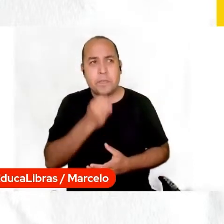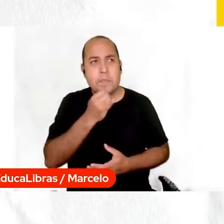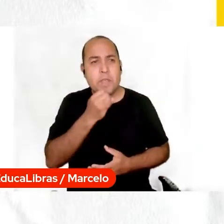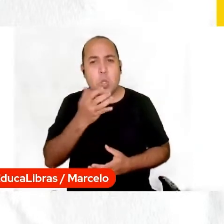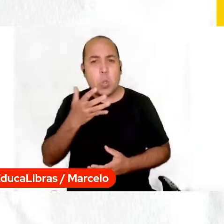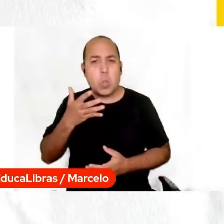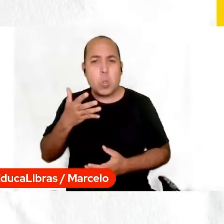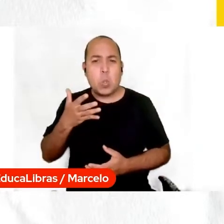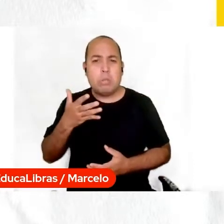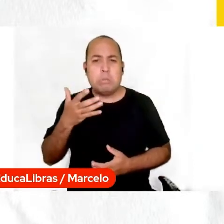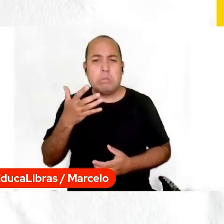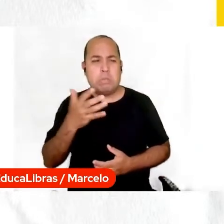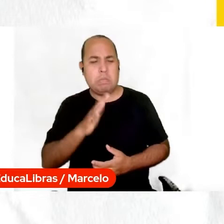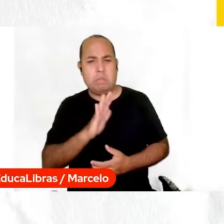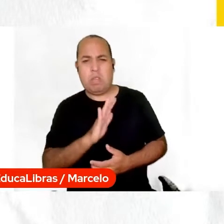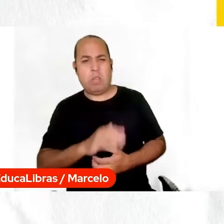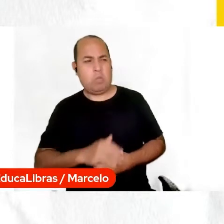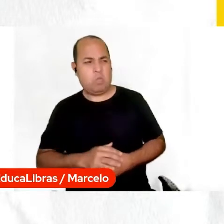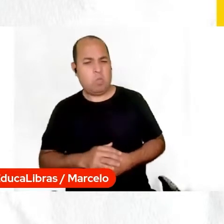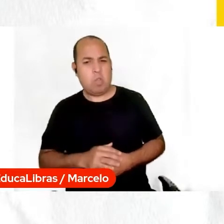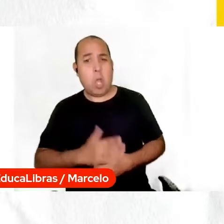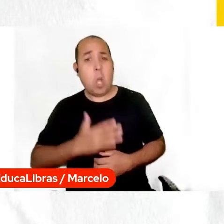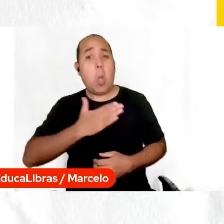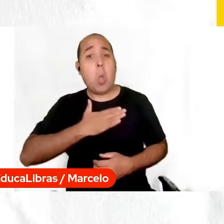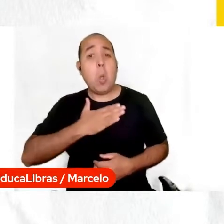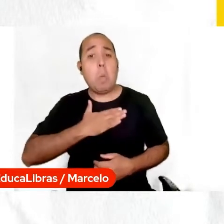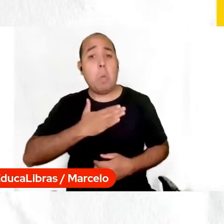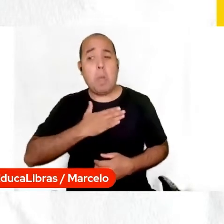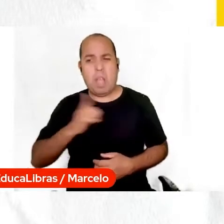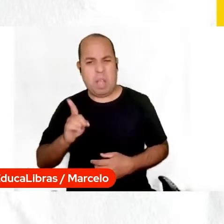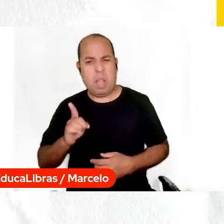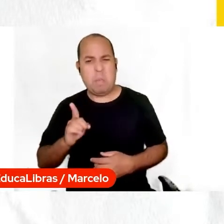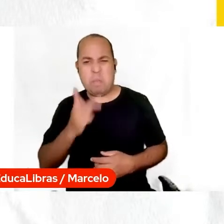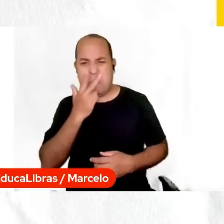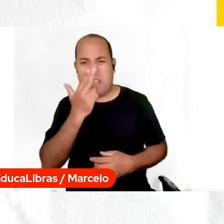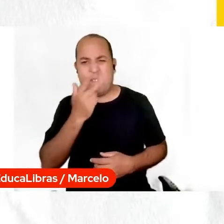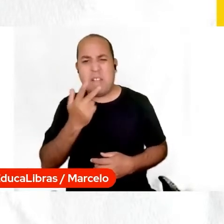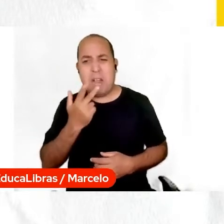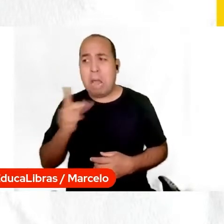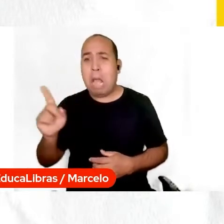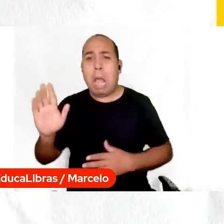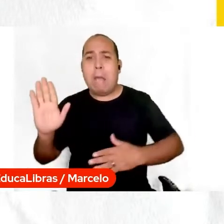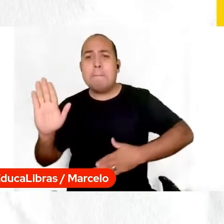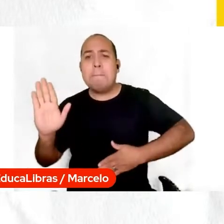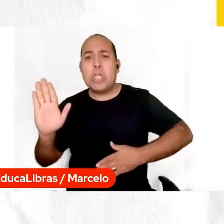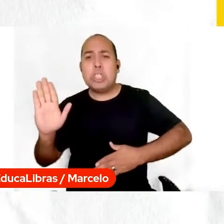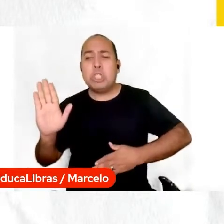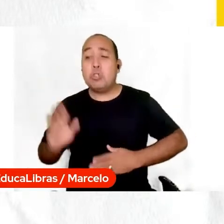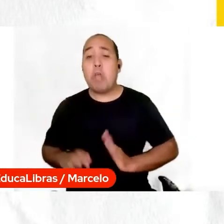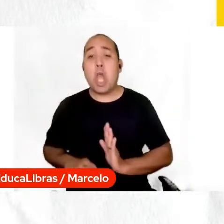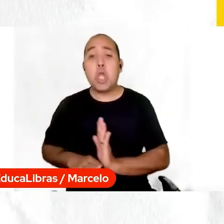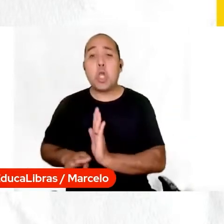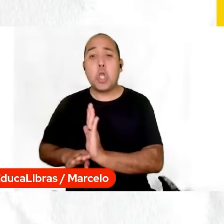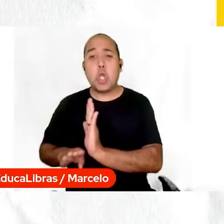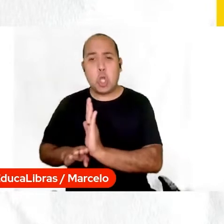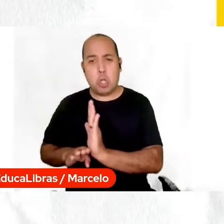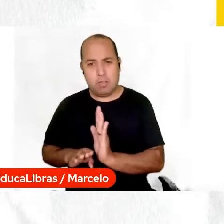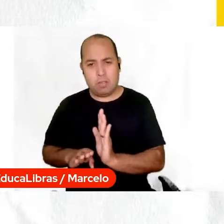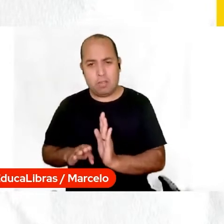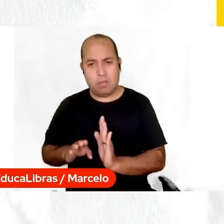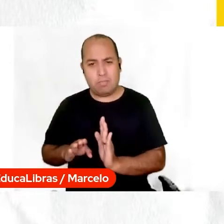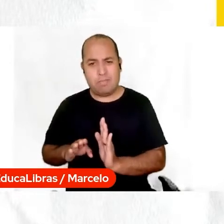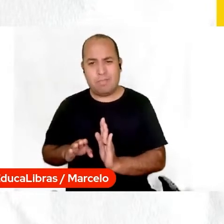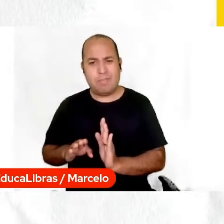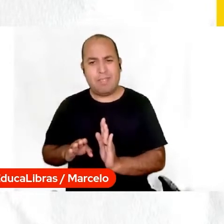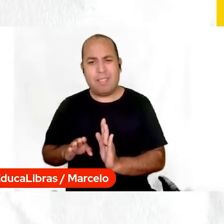de estar defendendo bandidos. Não é, sabe? Isso é importante, então, esse